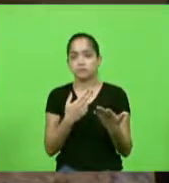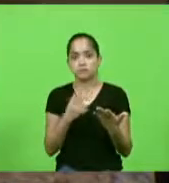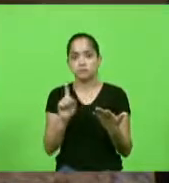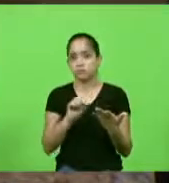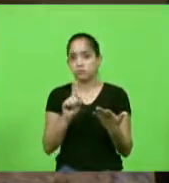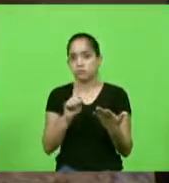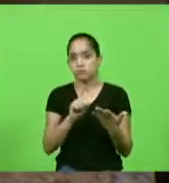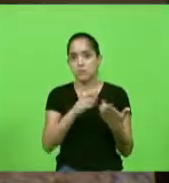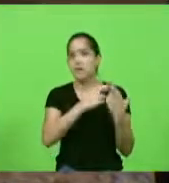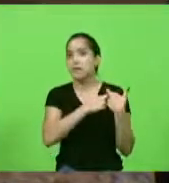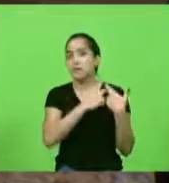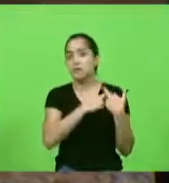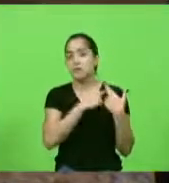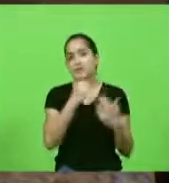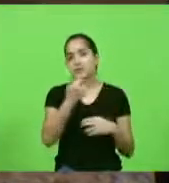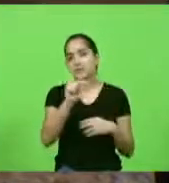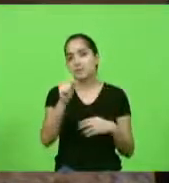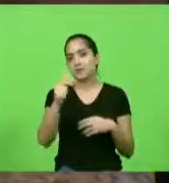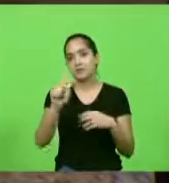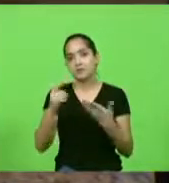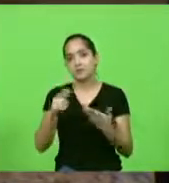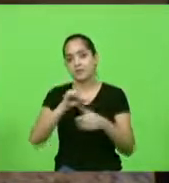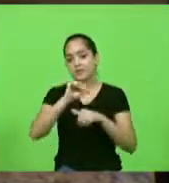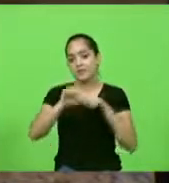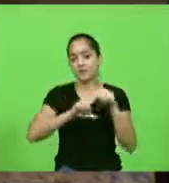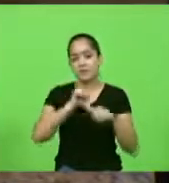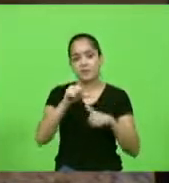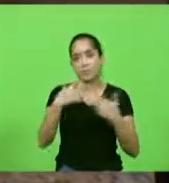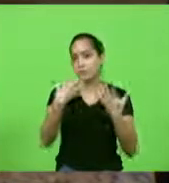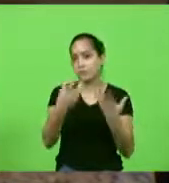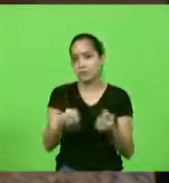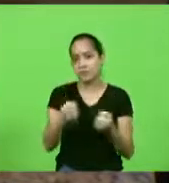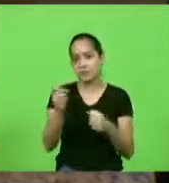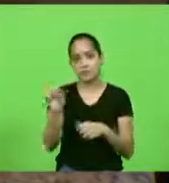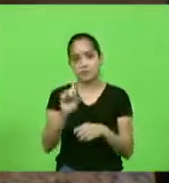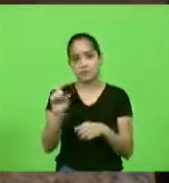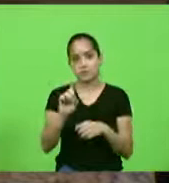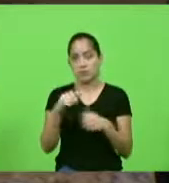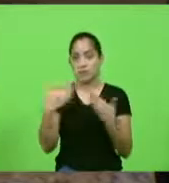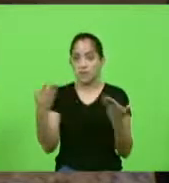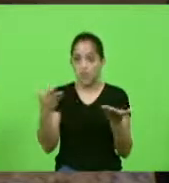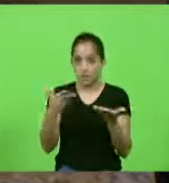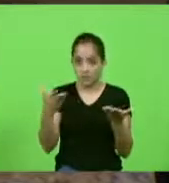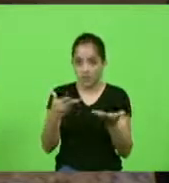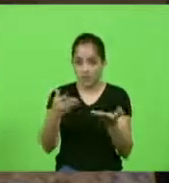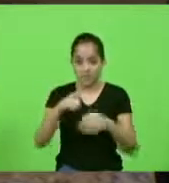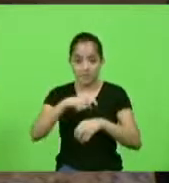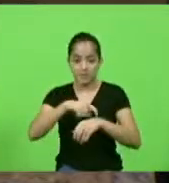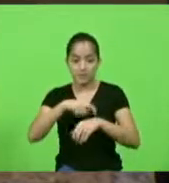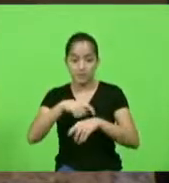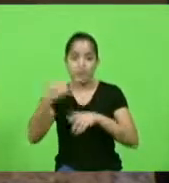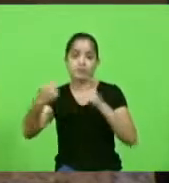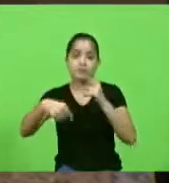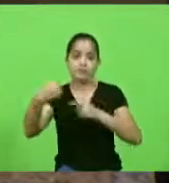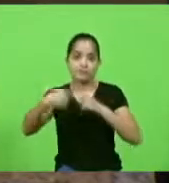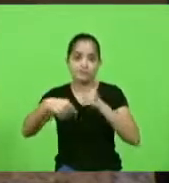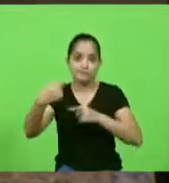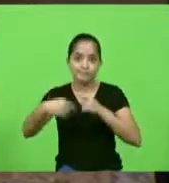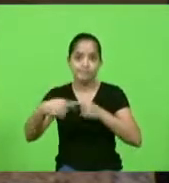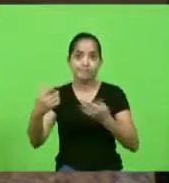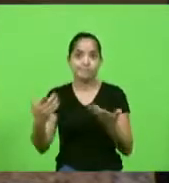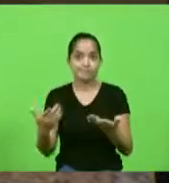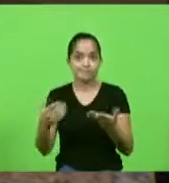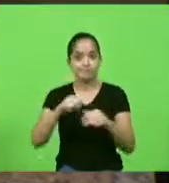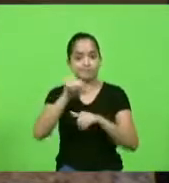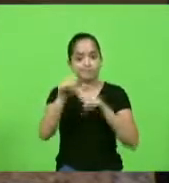responsável e não reformou a sua previdência e agora com esse novo momento político as chances de uma